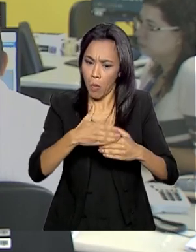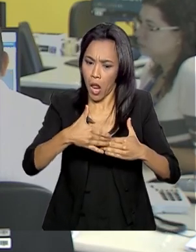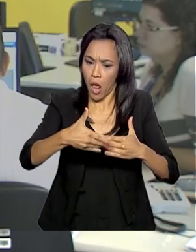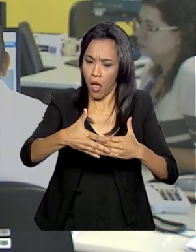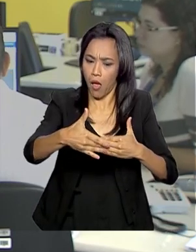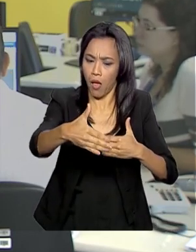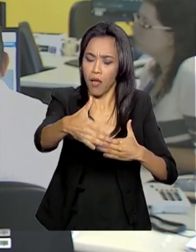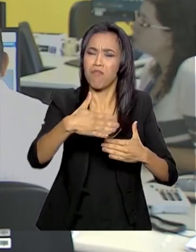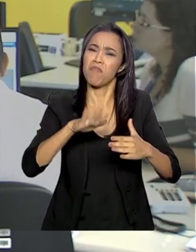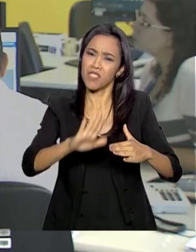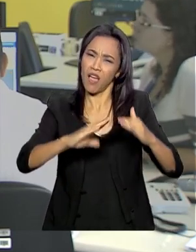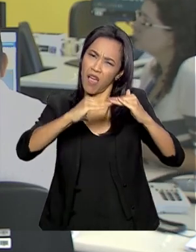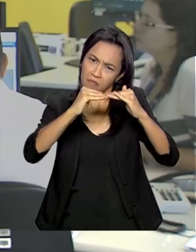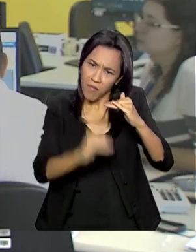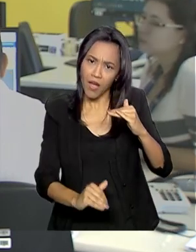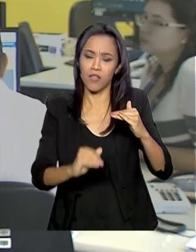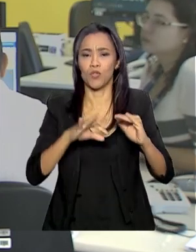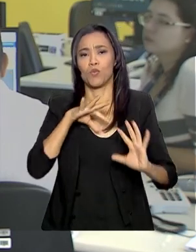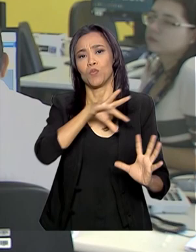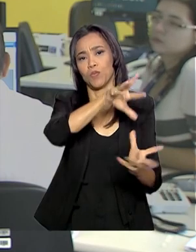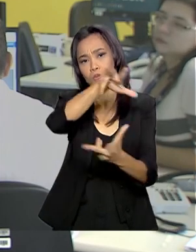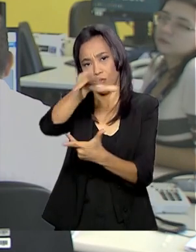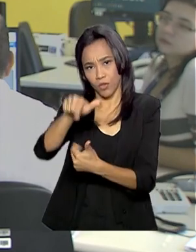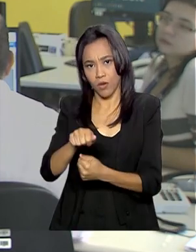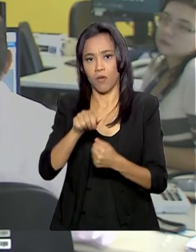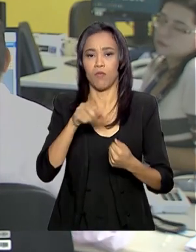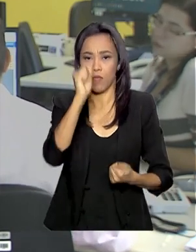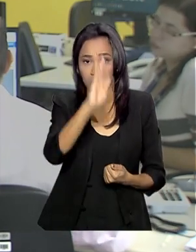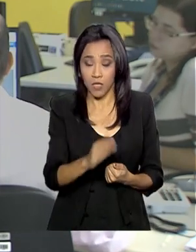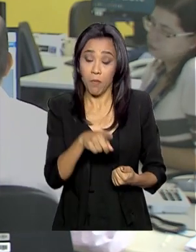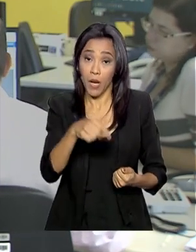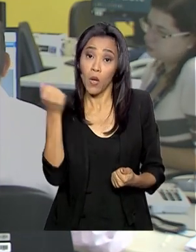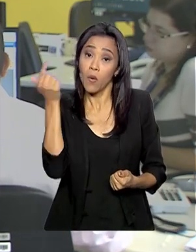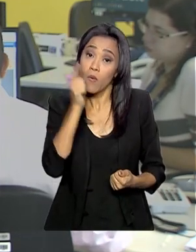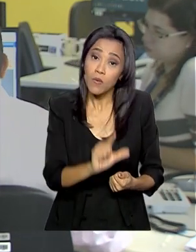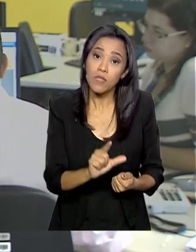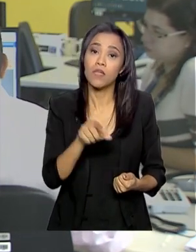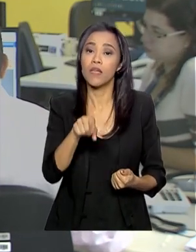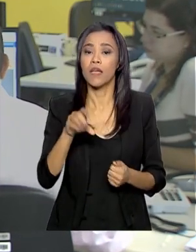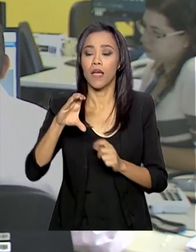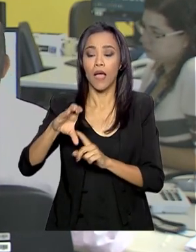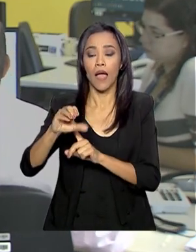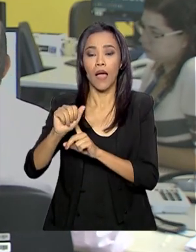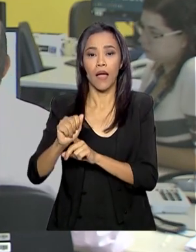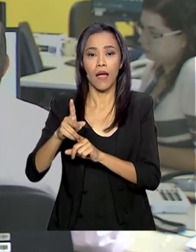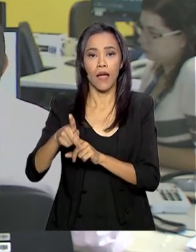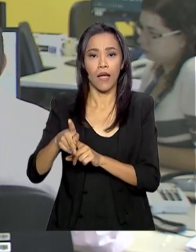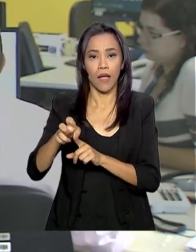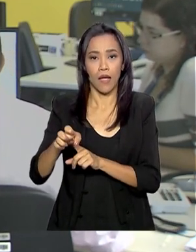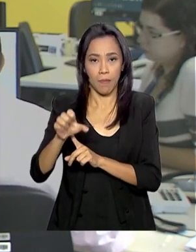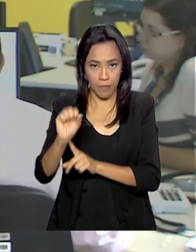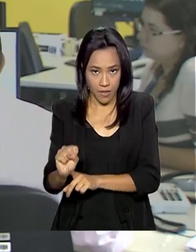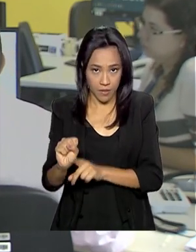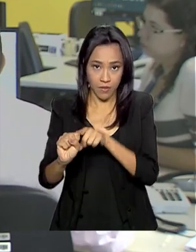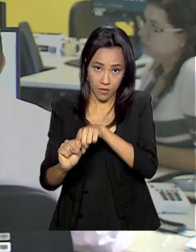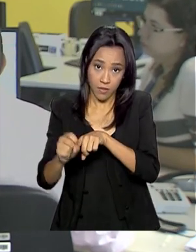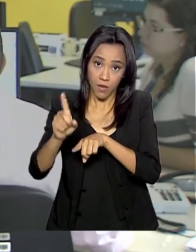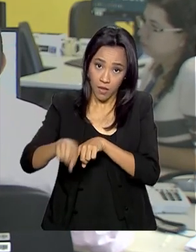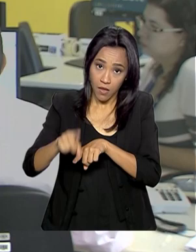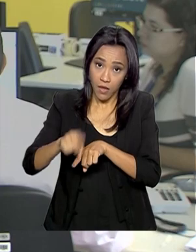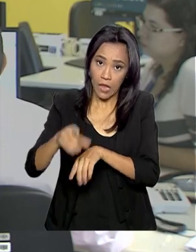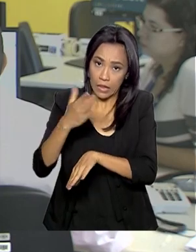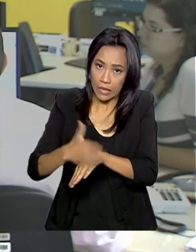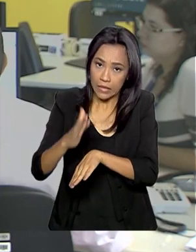mundial, que é 1. Segundo o Ministério da Educação, para alcançar esse patamar, a CAPES, Coordenação de Aperfeiçoamento de Pessoal de Nível